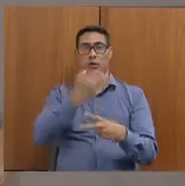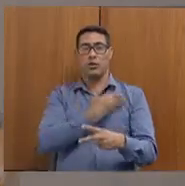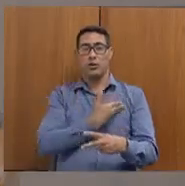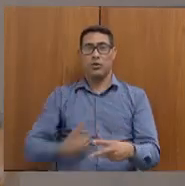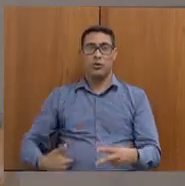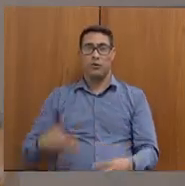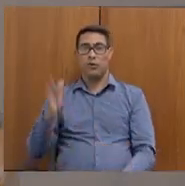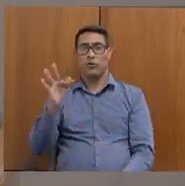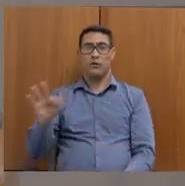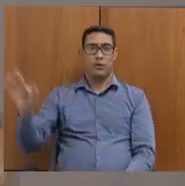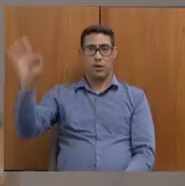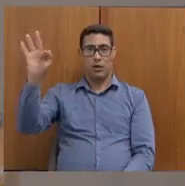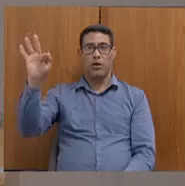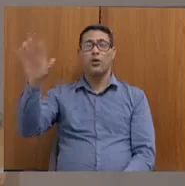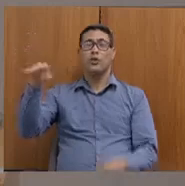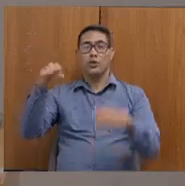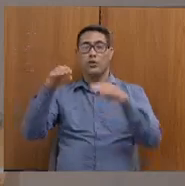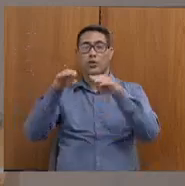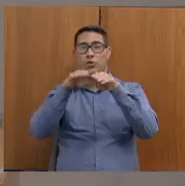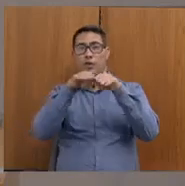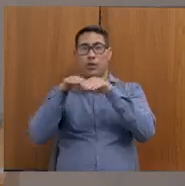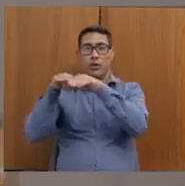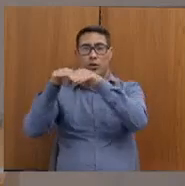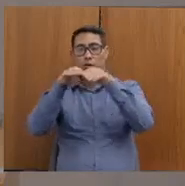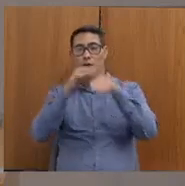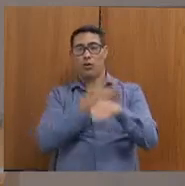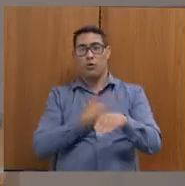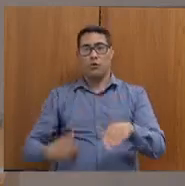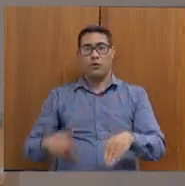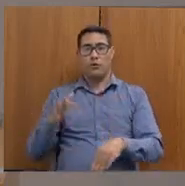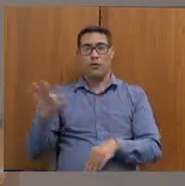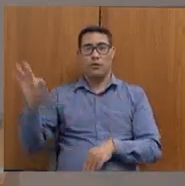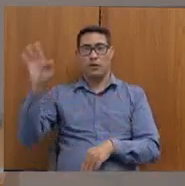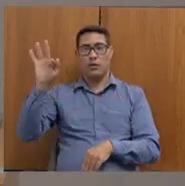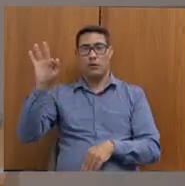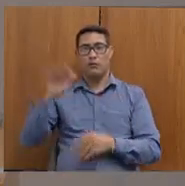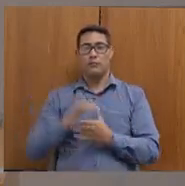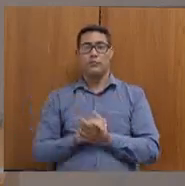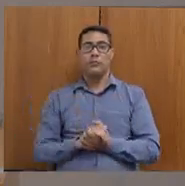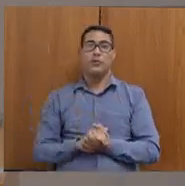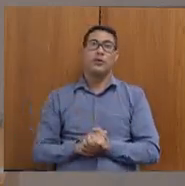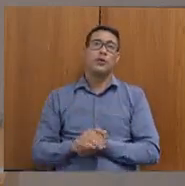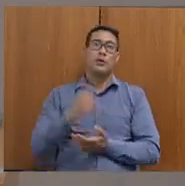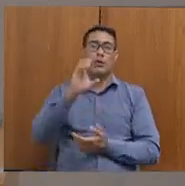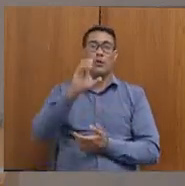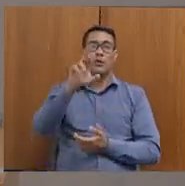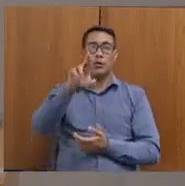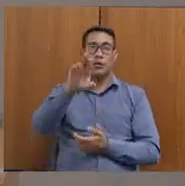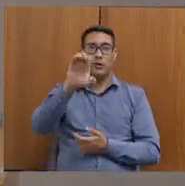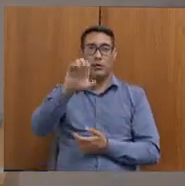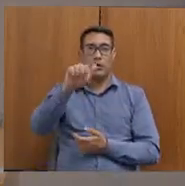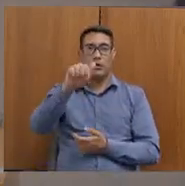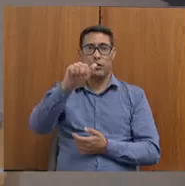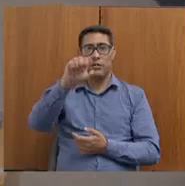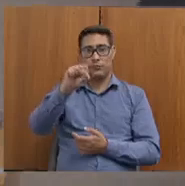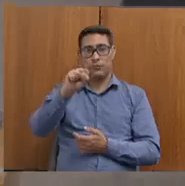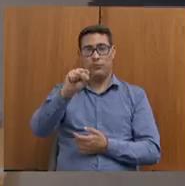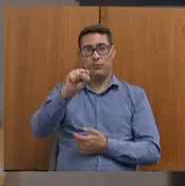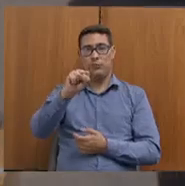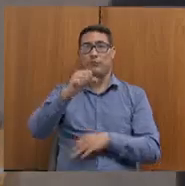Então, igualamos o repasso per capita ao governo federal. Quanto aos CREAS, CREAS é uma política